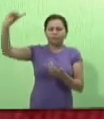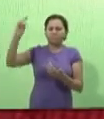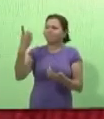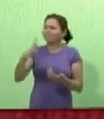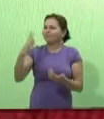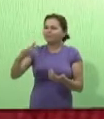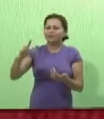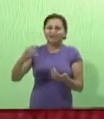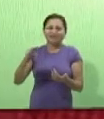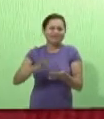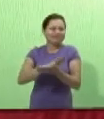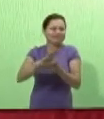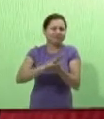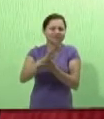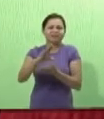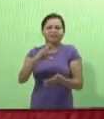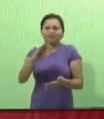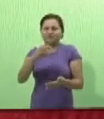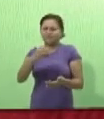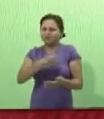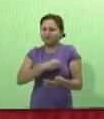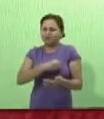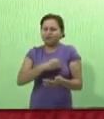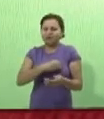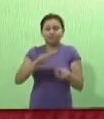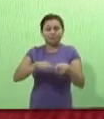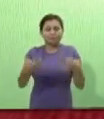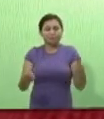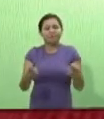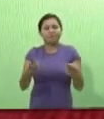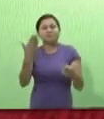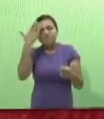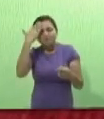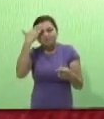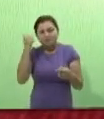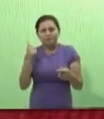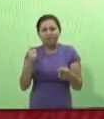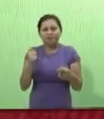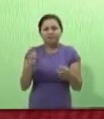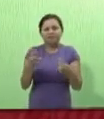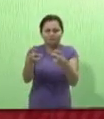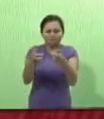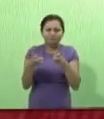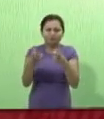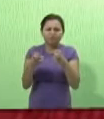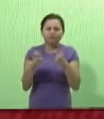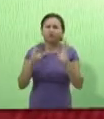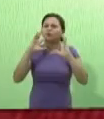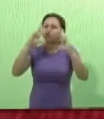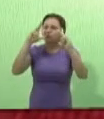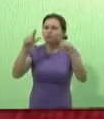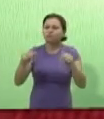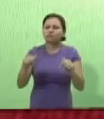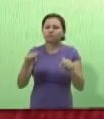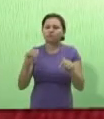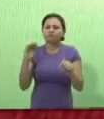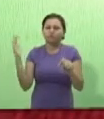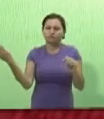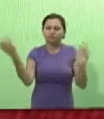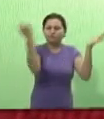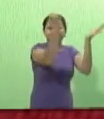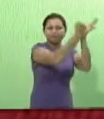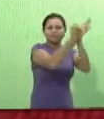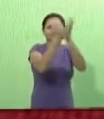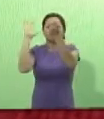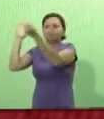mas que tinha a missão de absorver todos os nossos pecados na cruz do Calvário, Ele teve a